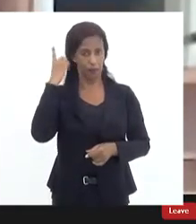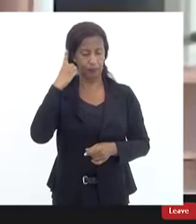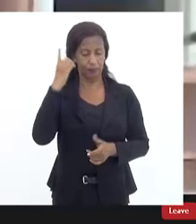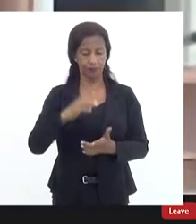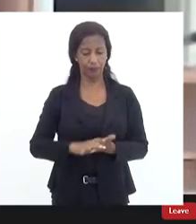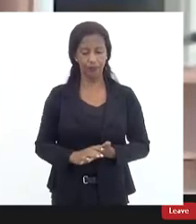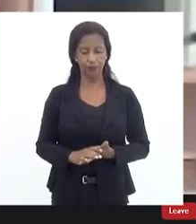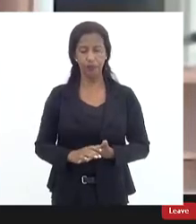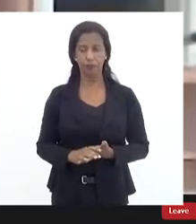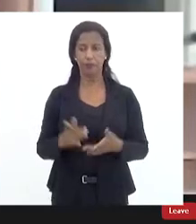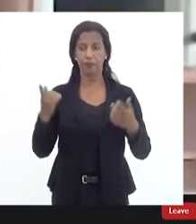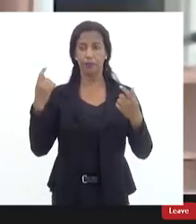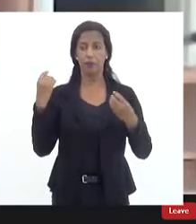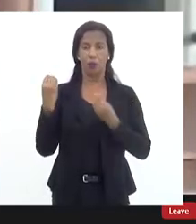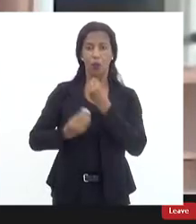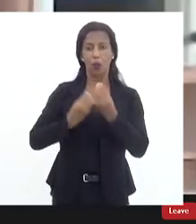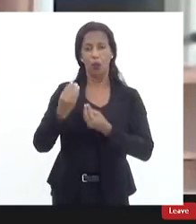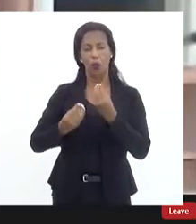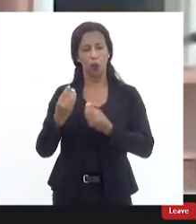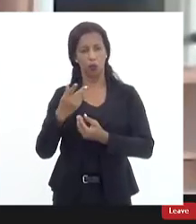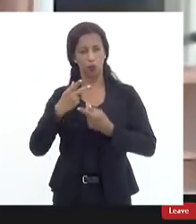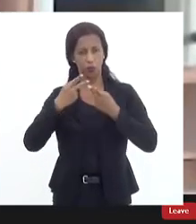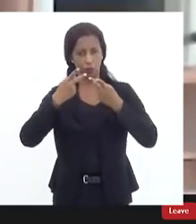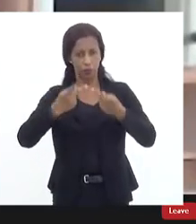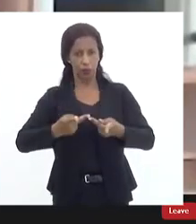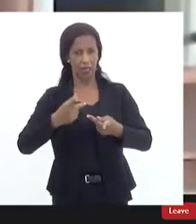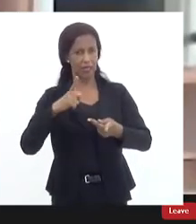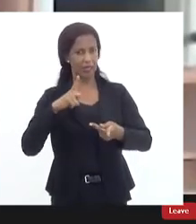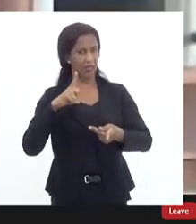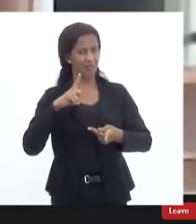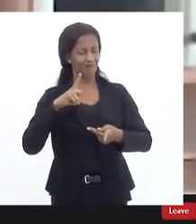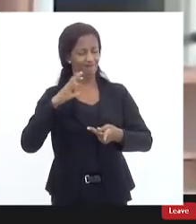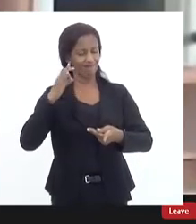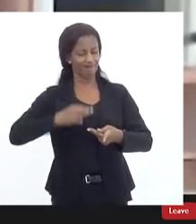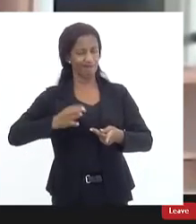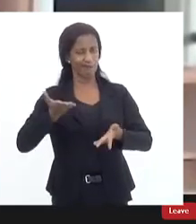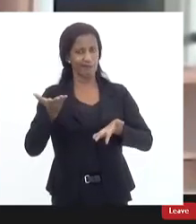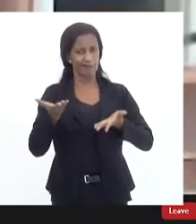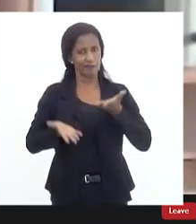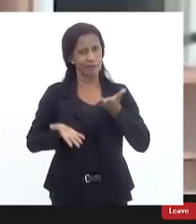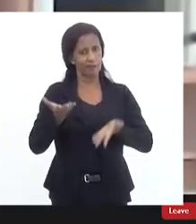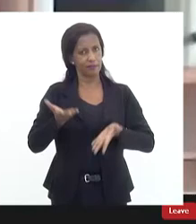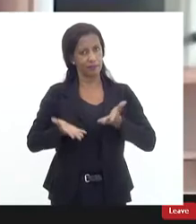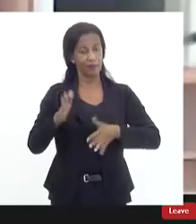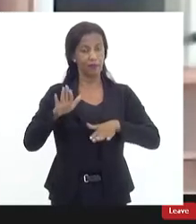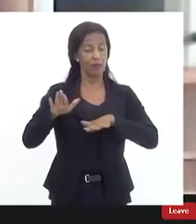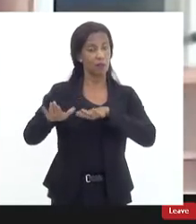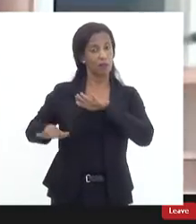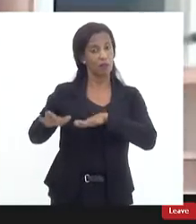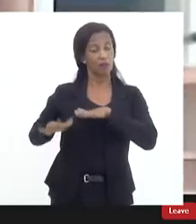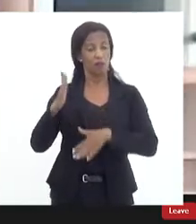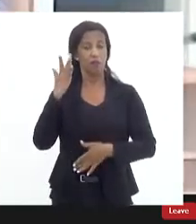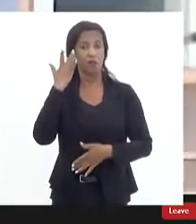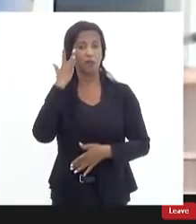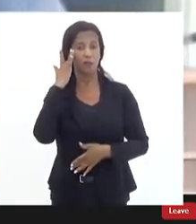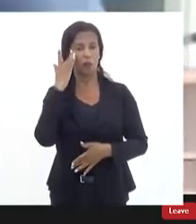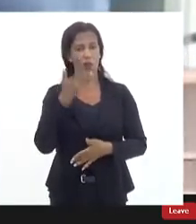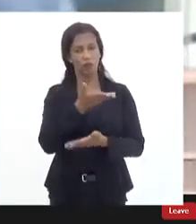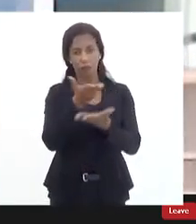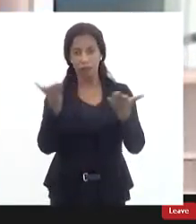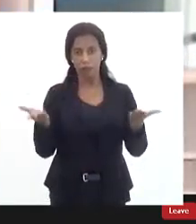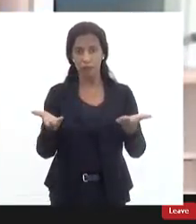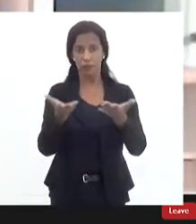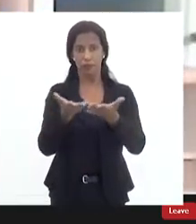como eu disse ter um certo equilíbrio nesse debate e talvez eu acho que os senhores